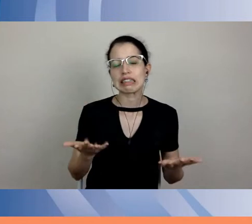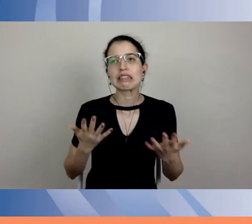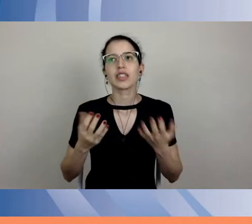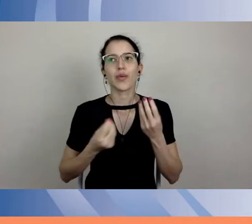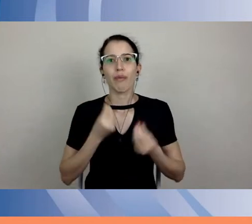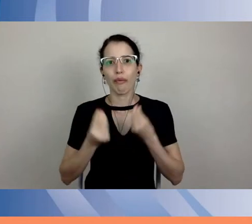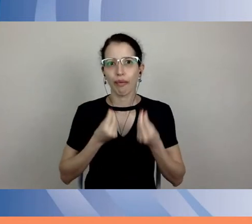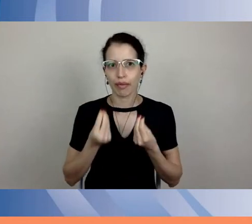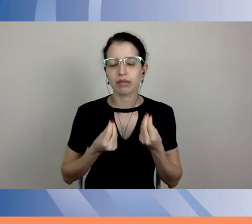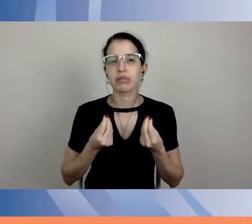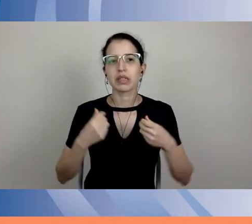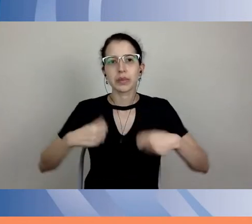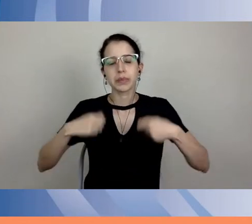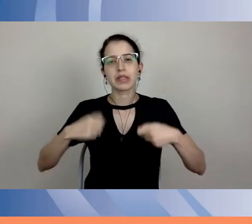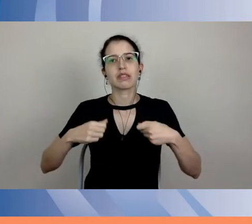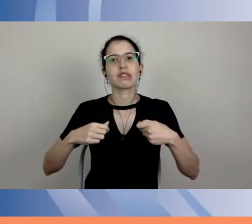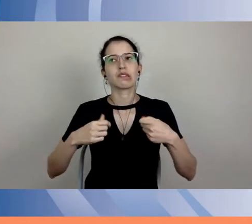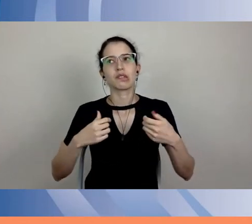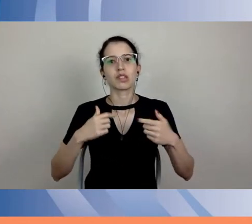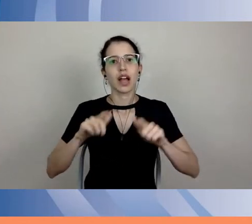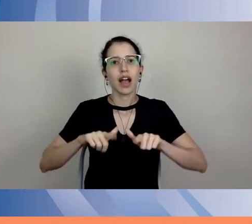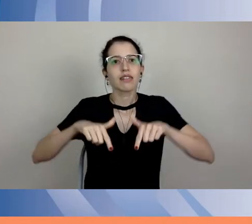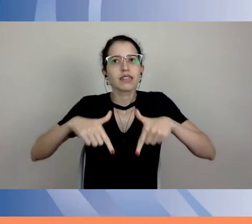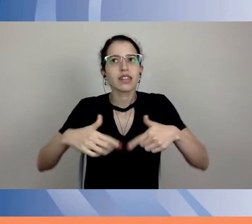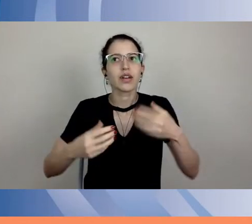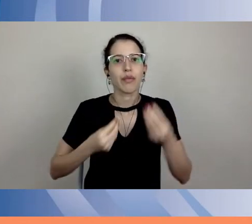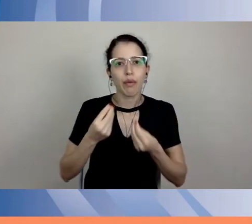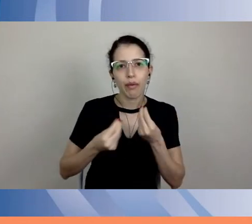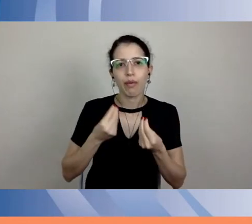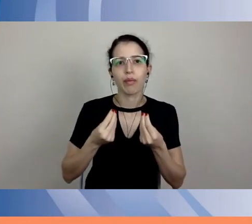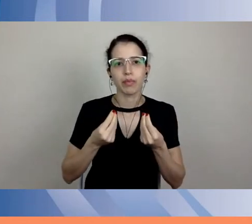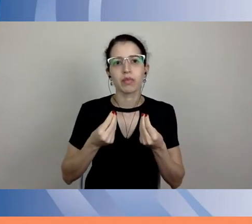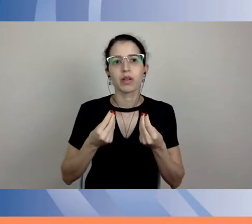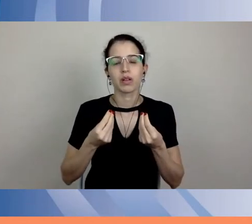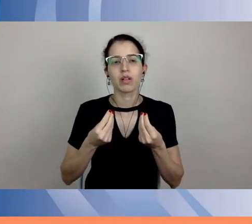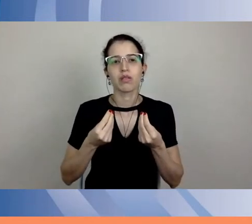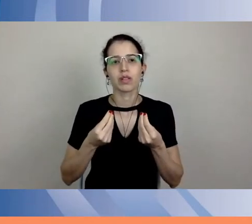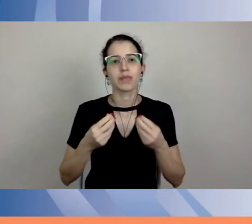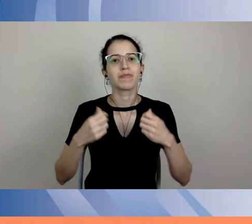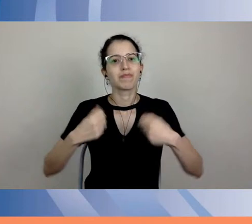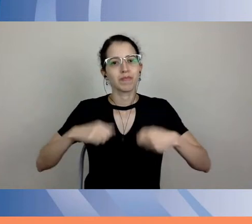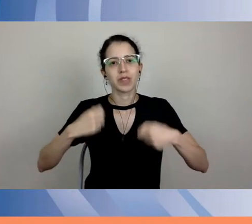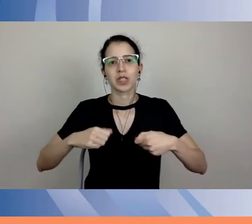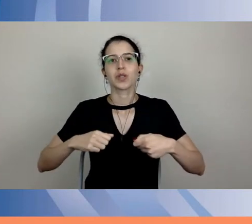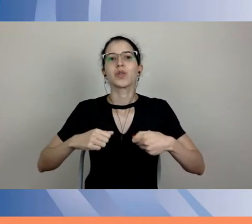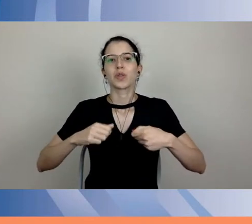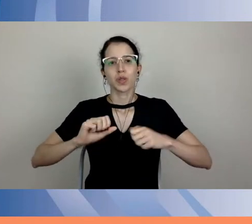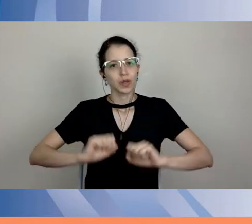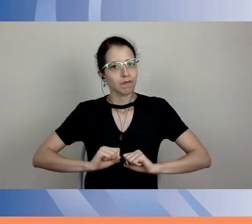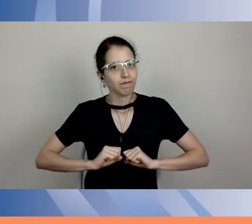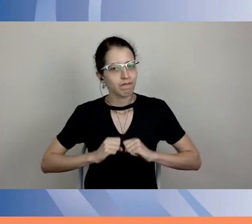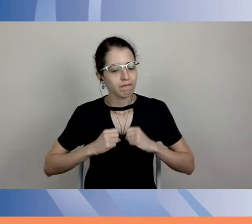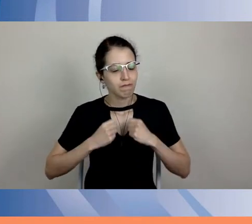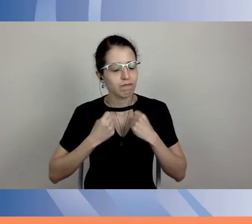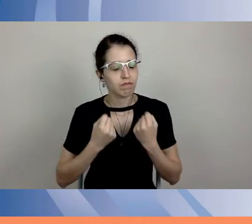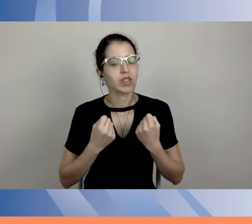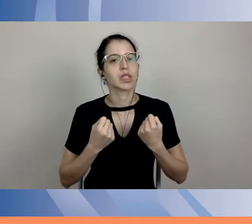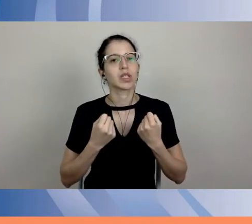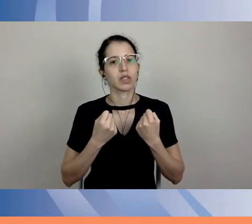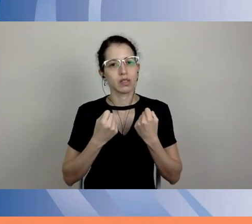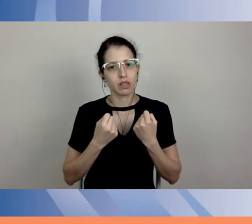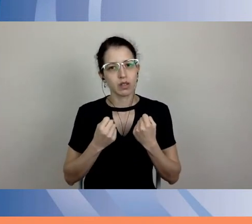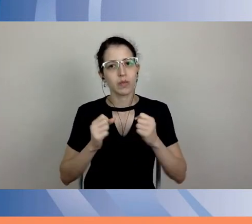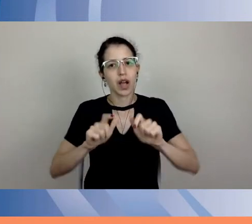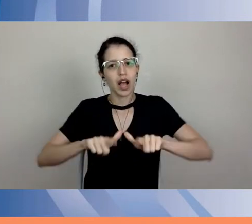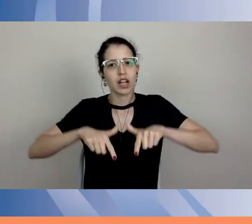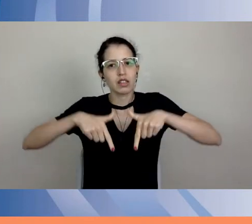determinado movimento, mas o retorno das atividades implica num movimento muito mais robusto, e que exigem, então, uma ação